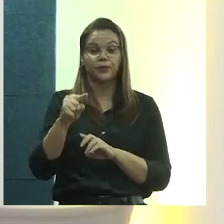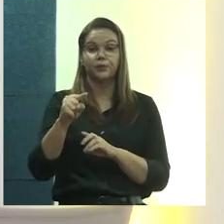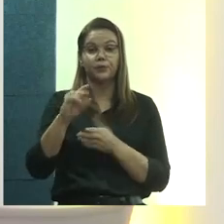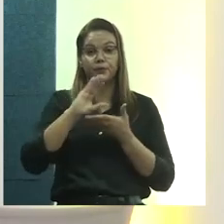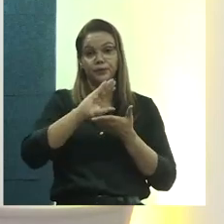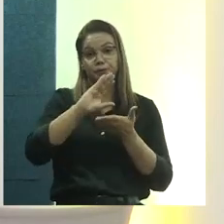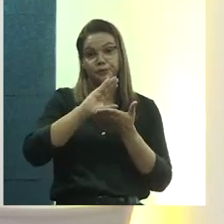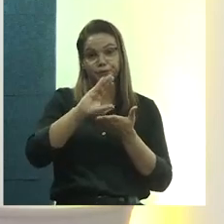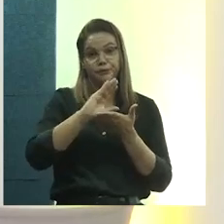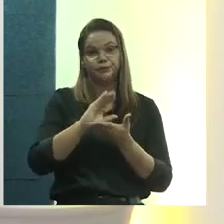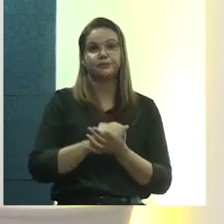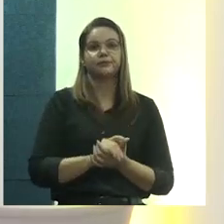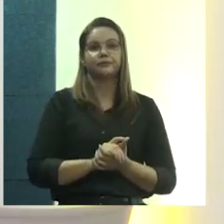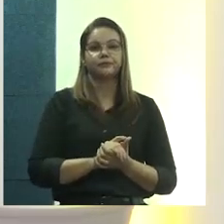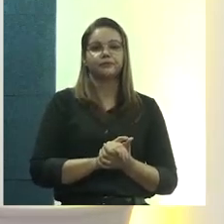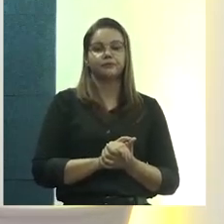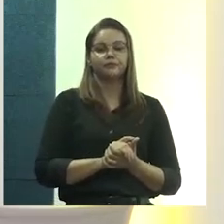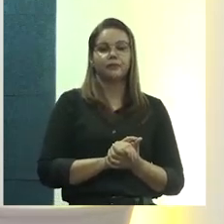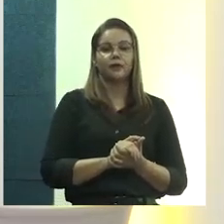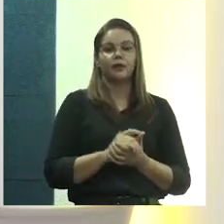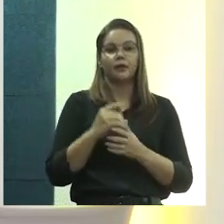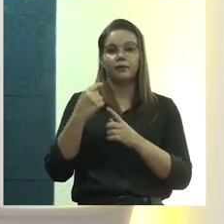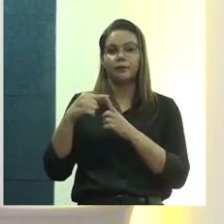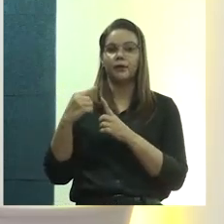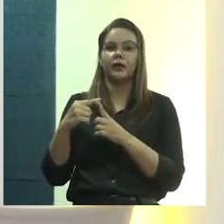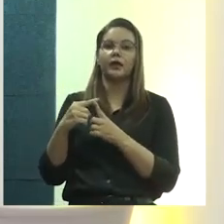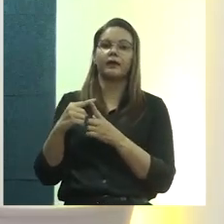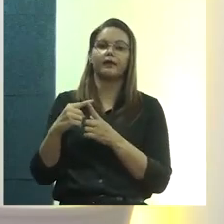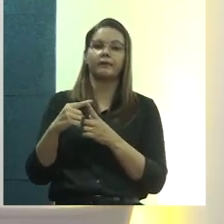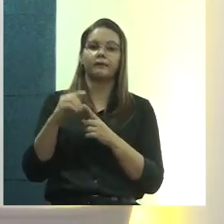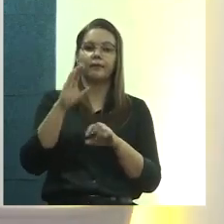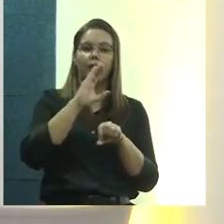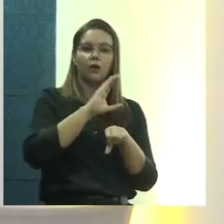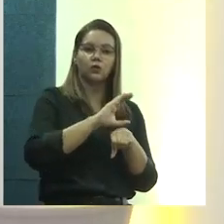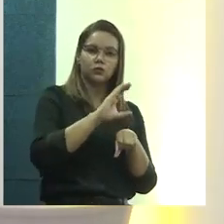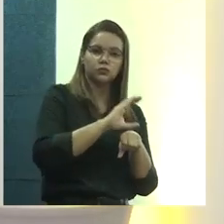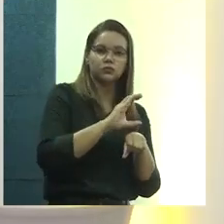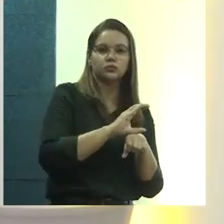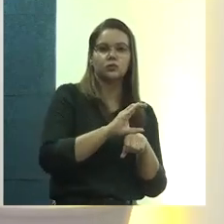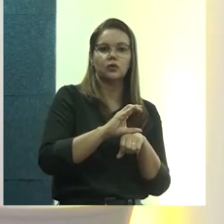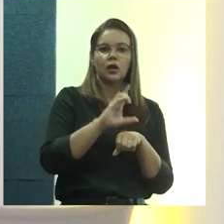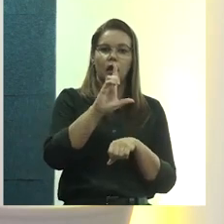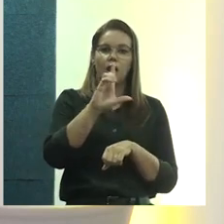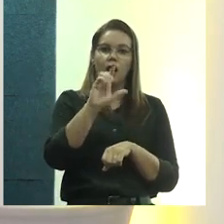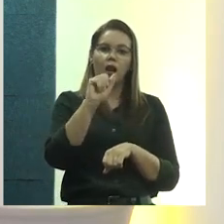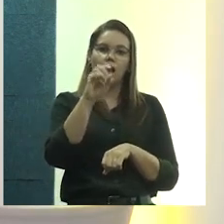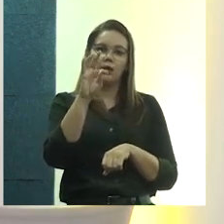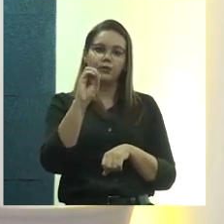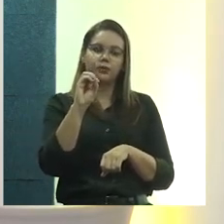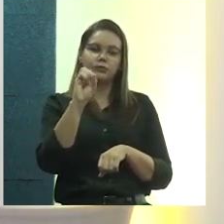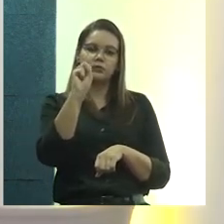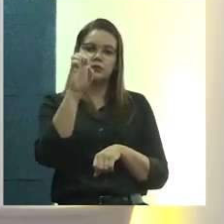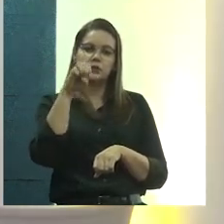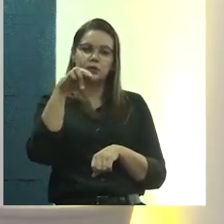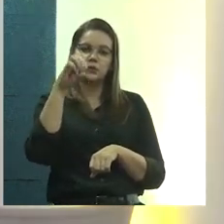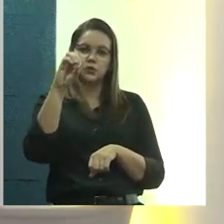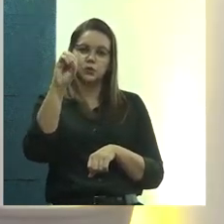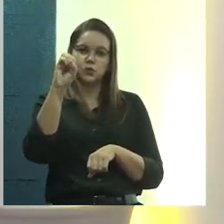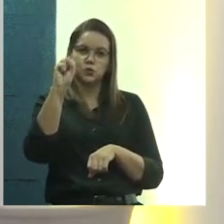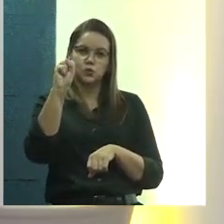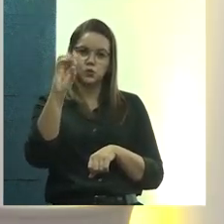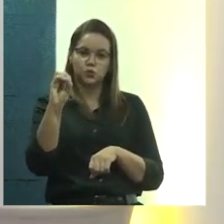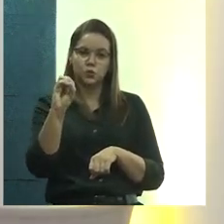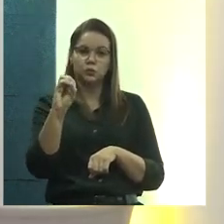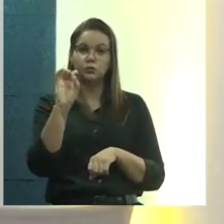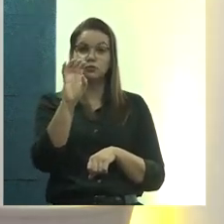recursos para bolsas, né? De lato senso, só para estricto senso. Então, isso tudo a gente tem que negociar